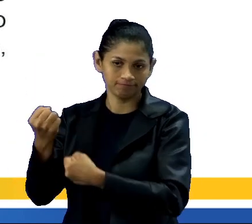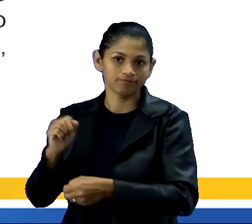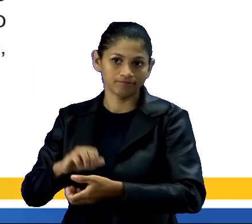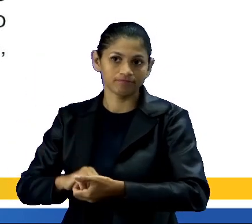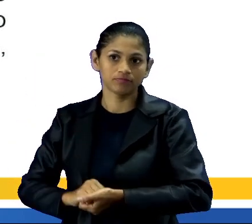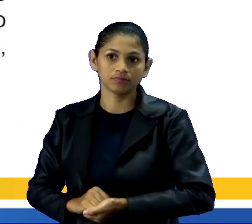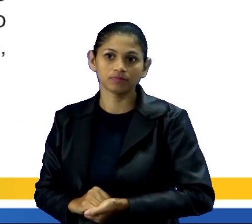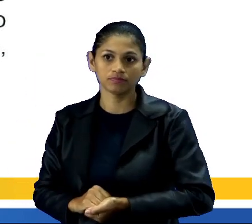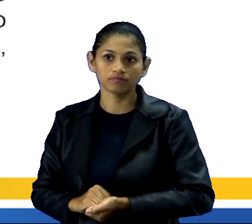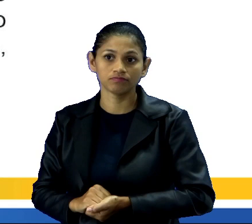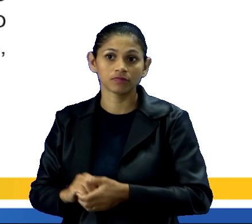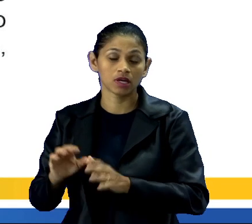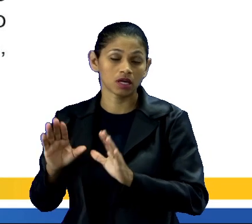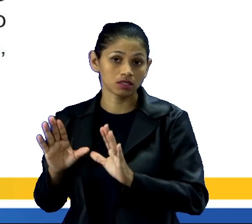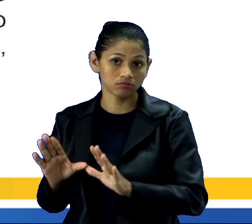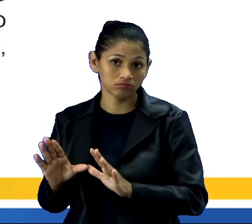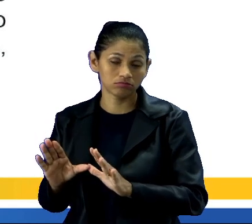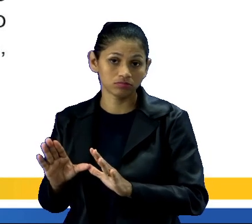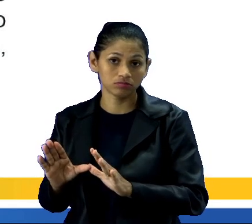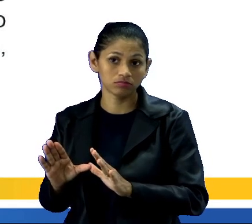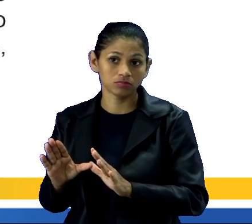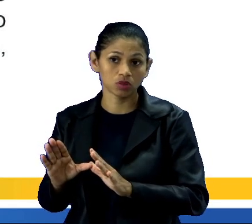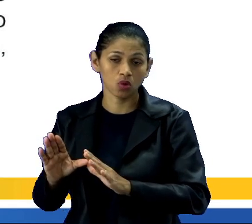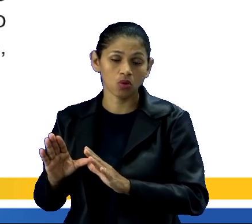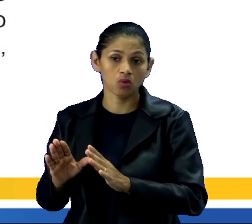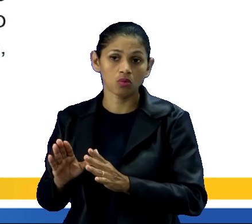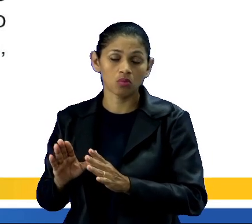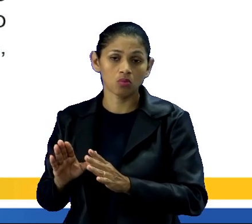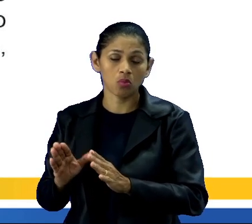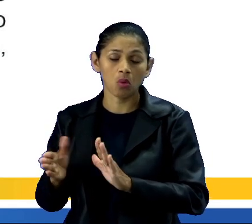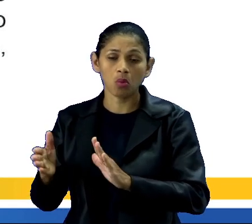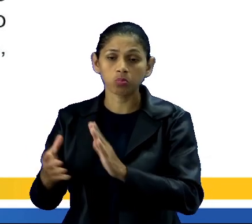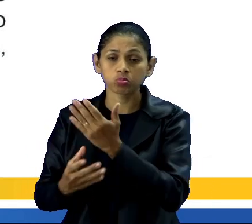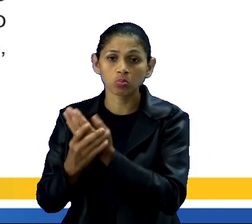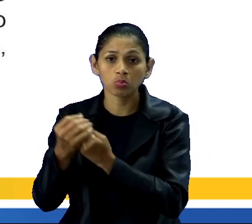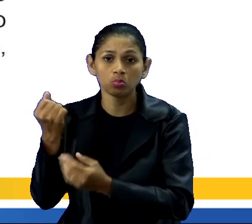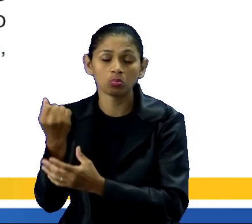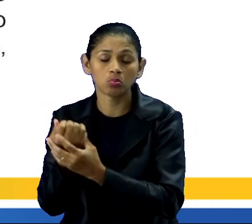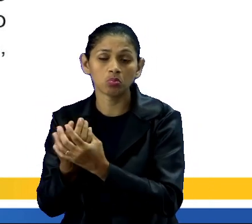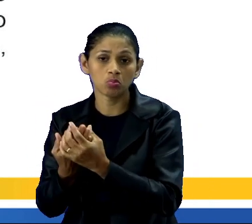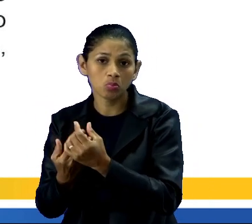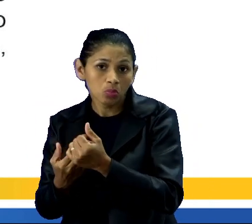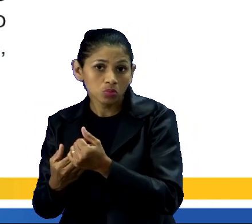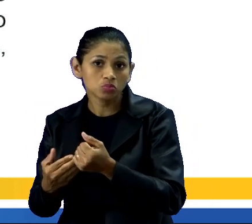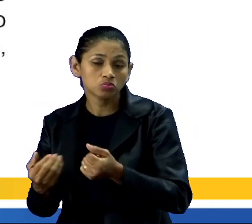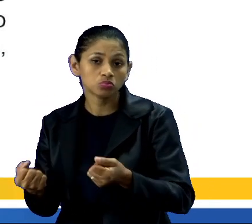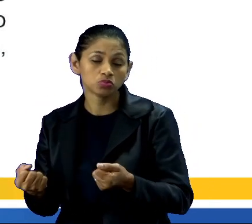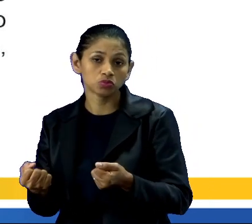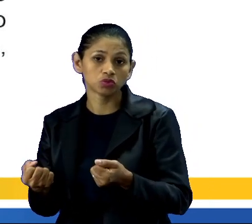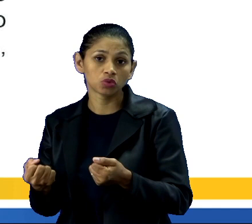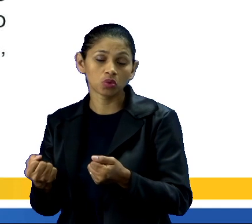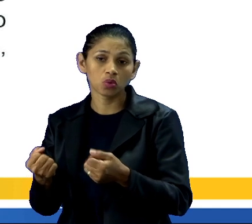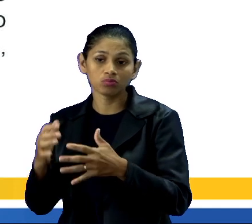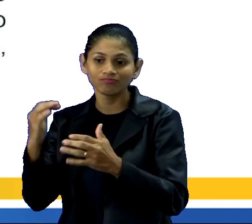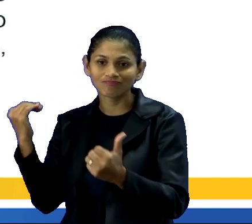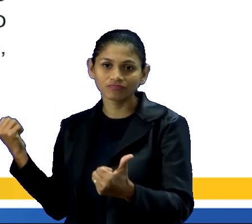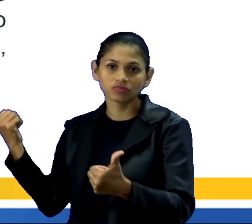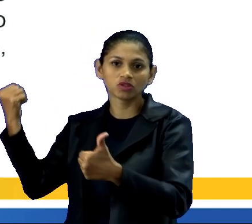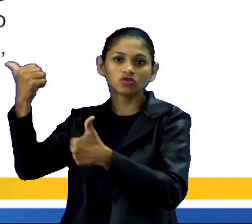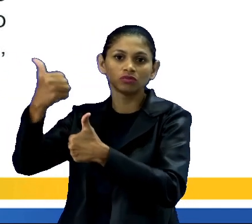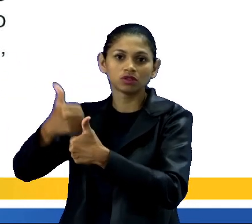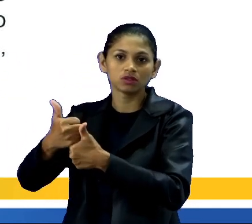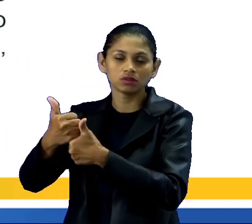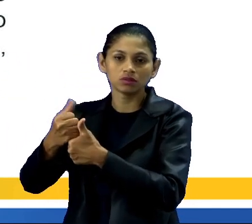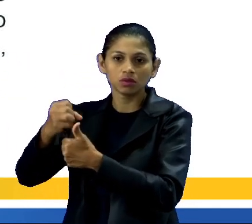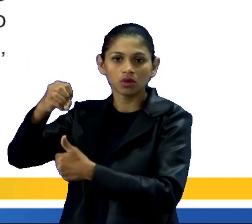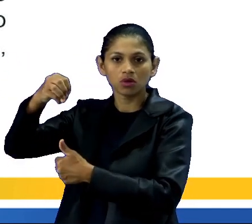outros. Dessa forma, boa parte da mão de obra anteriormente empregada é substituída por máquinas